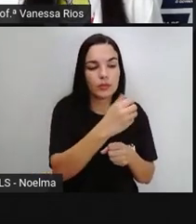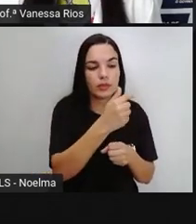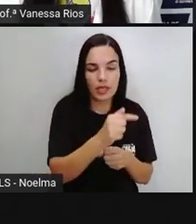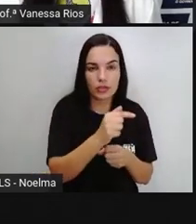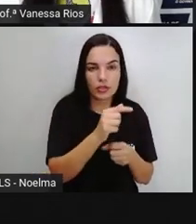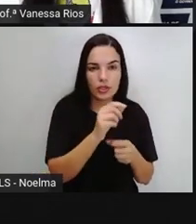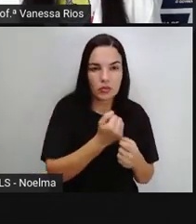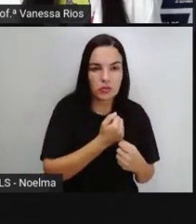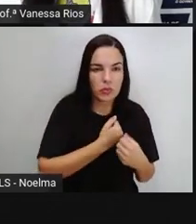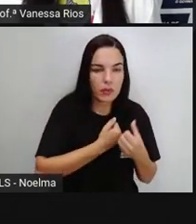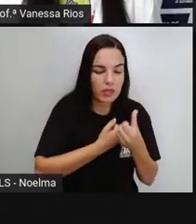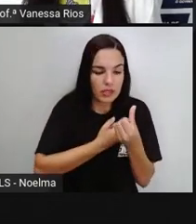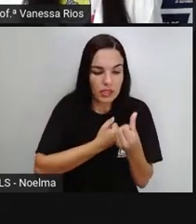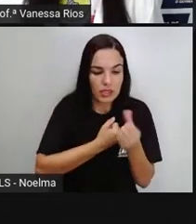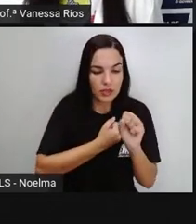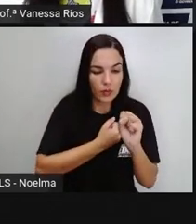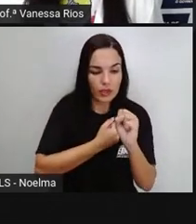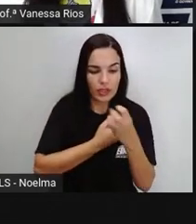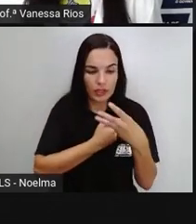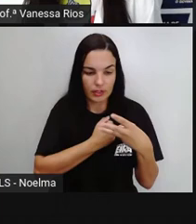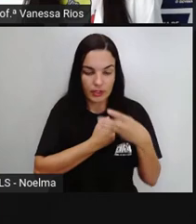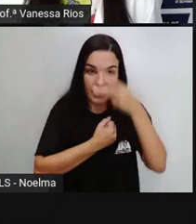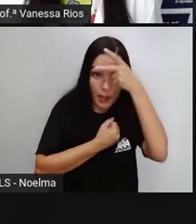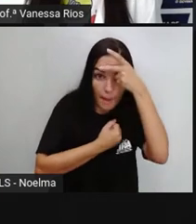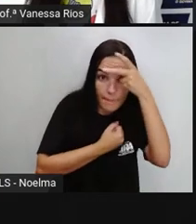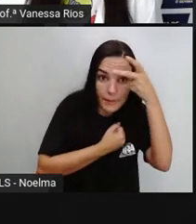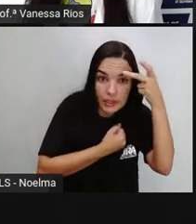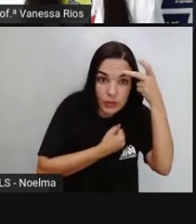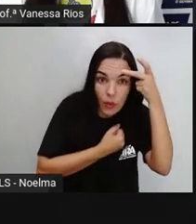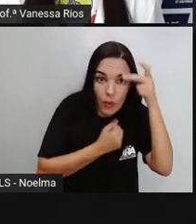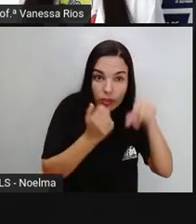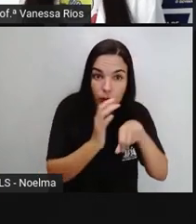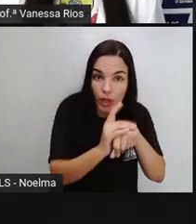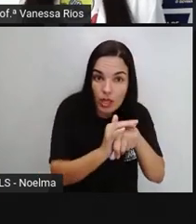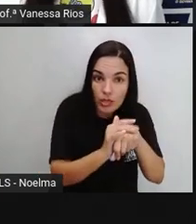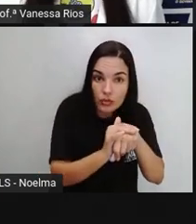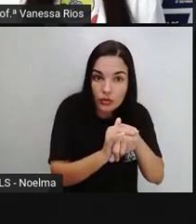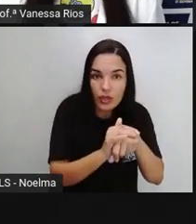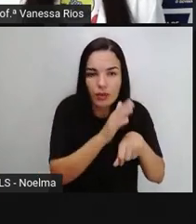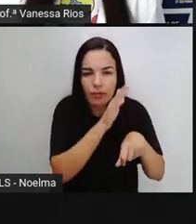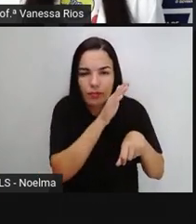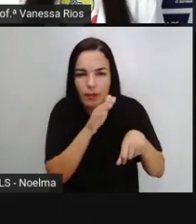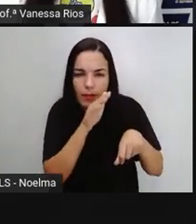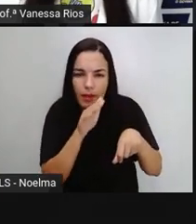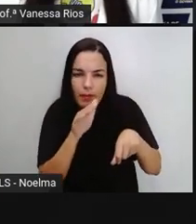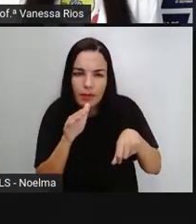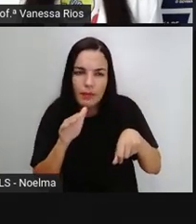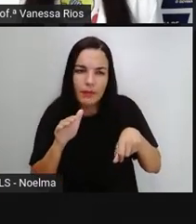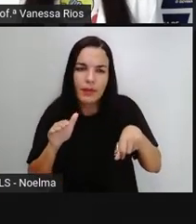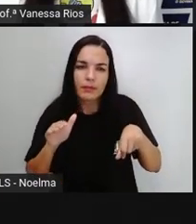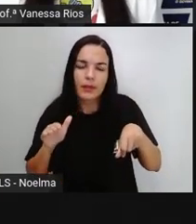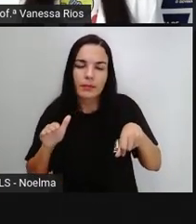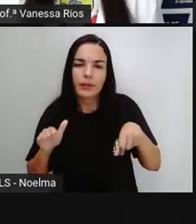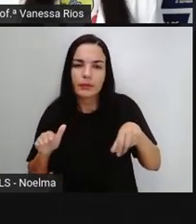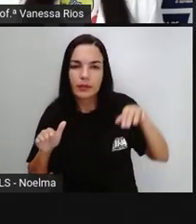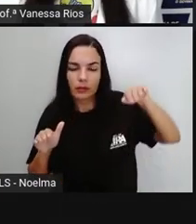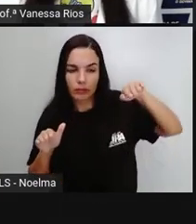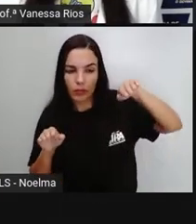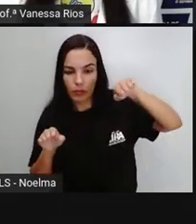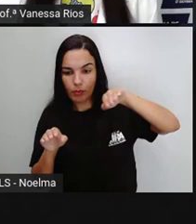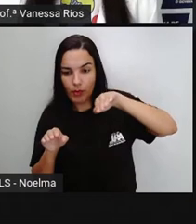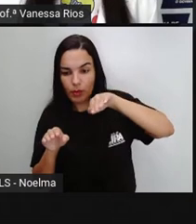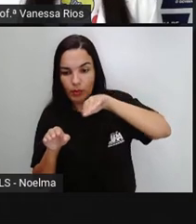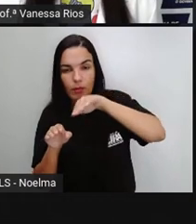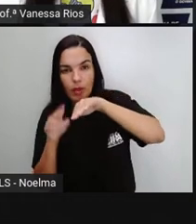683, né? Pessoas ou surtos. E ele passa aqui decrescendo porque a gente